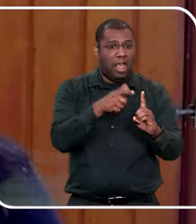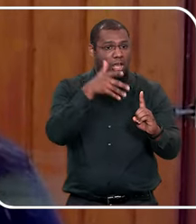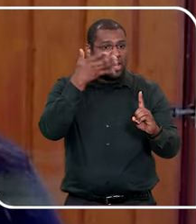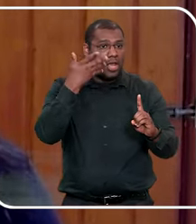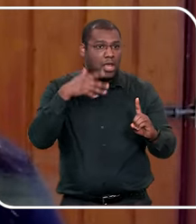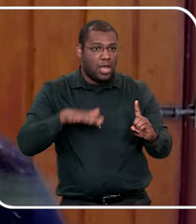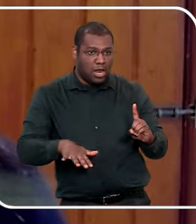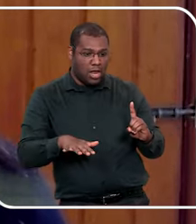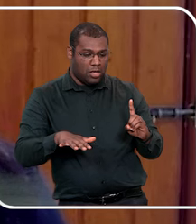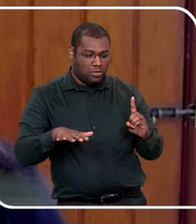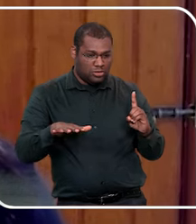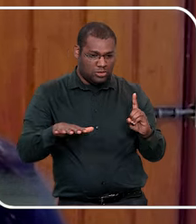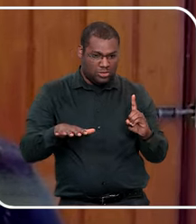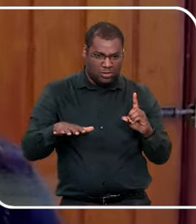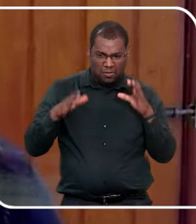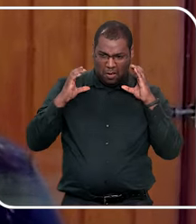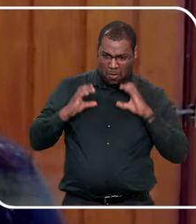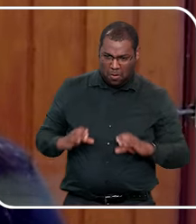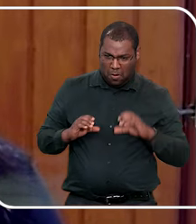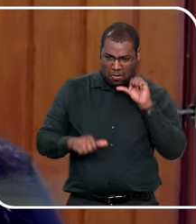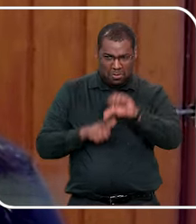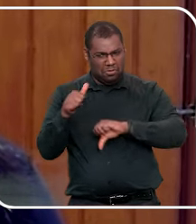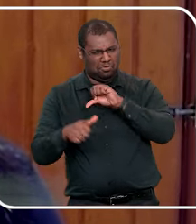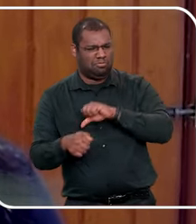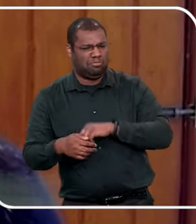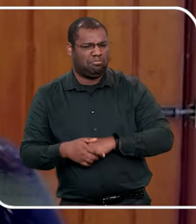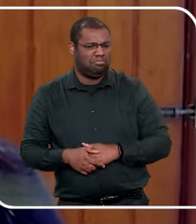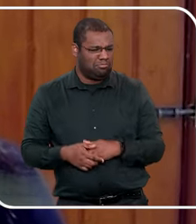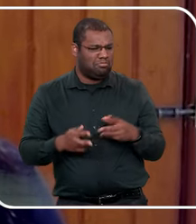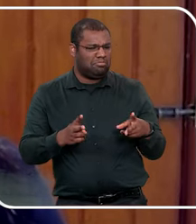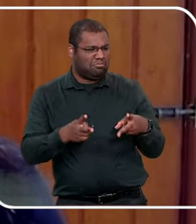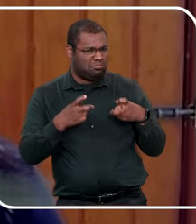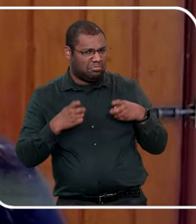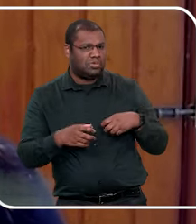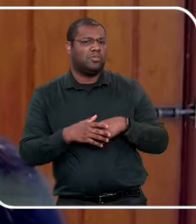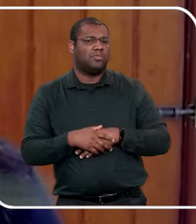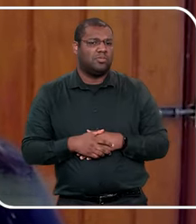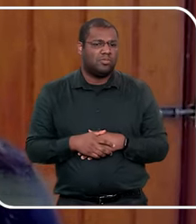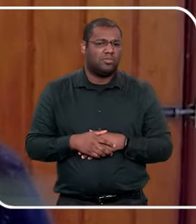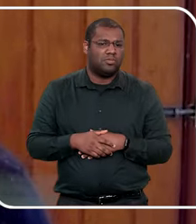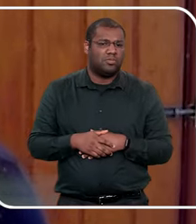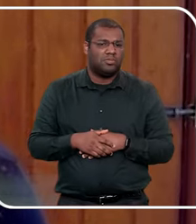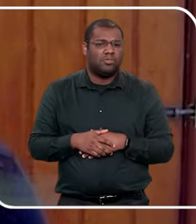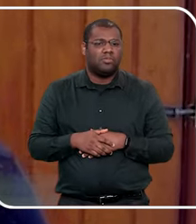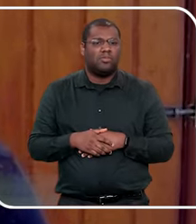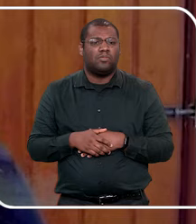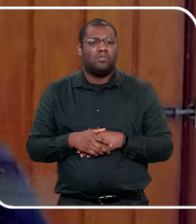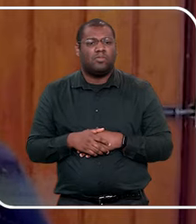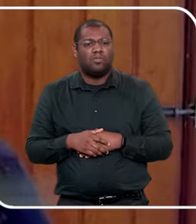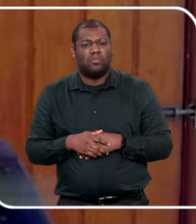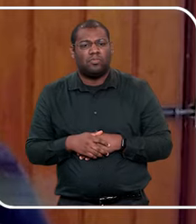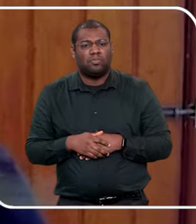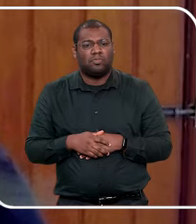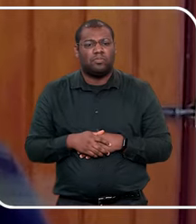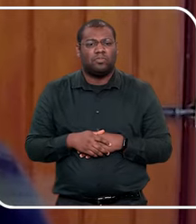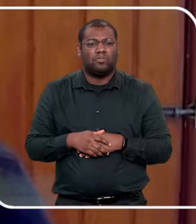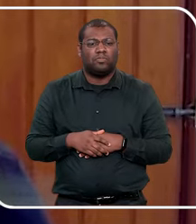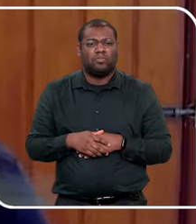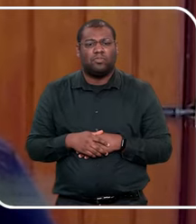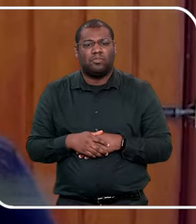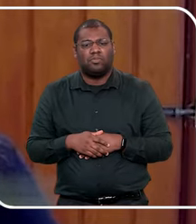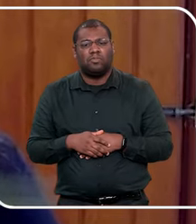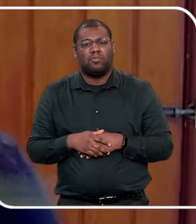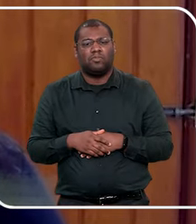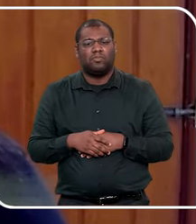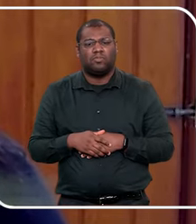daquela criança, não, daquele adulto para criança, é um caso, muitos que eu narrei aqui, tá? De um adulto, classe social